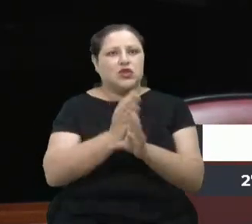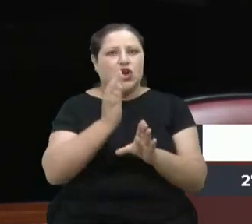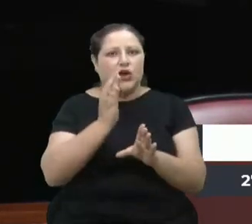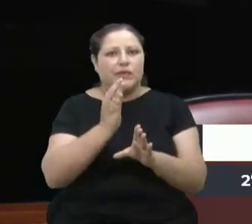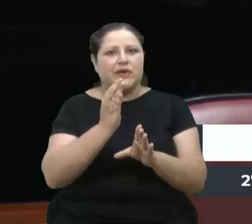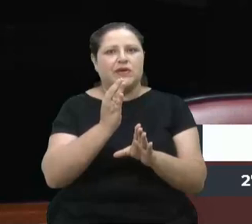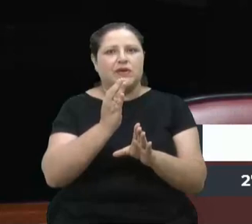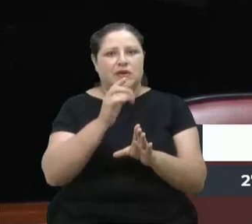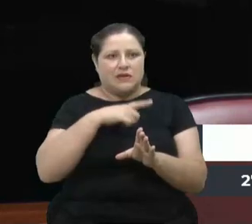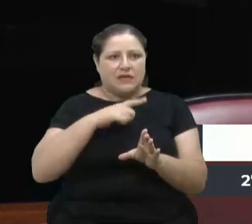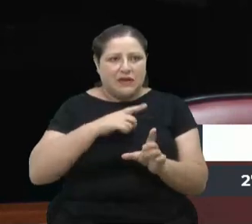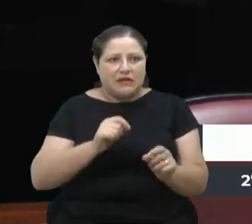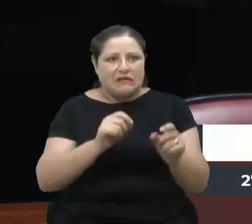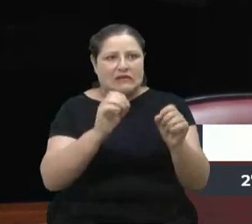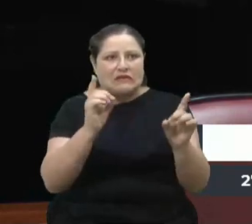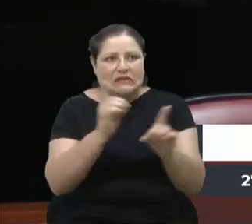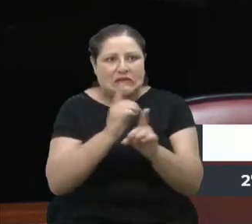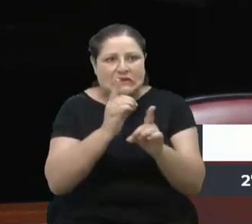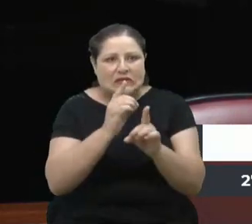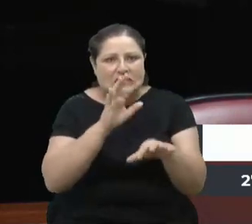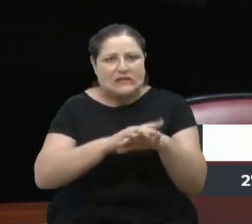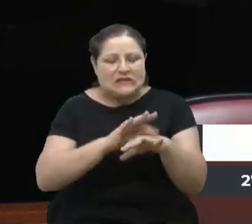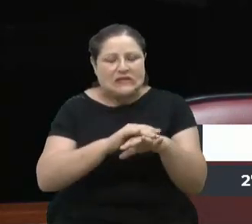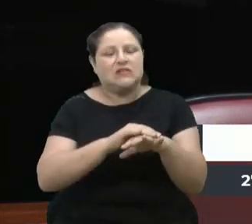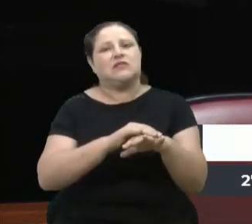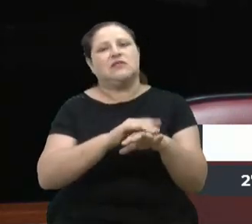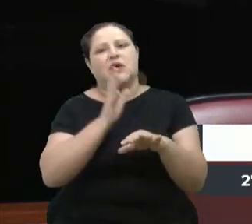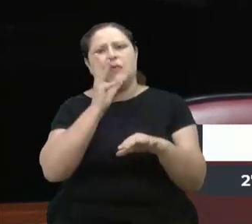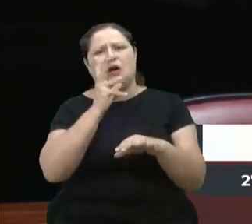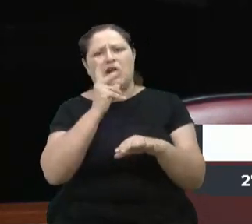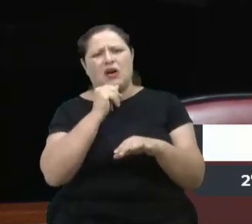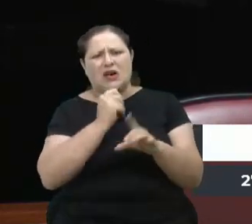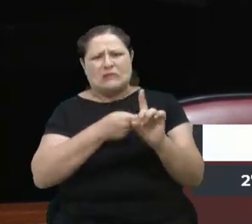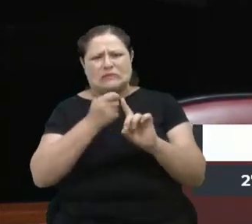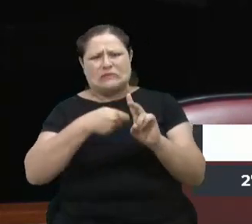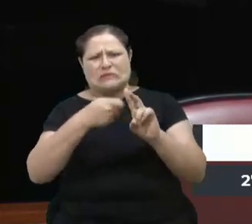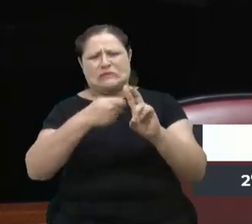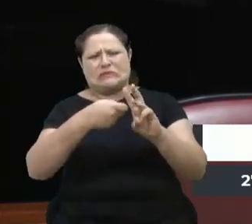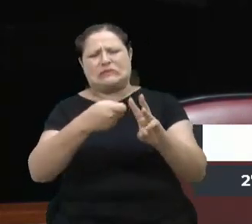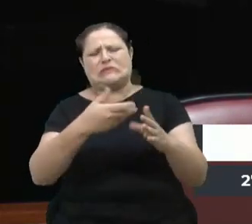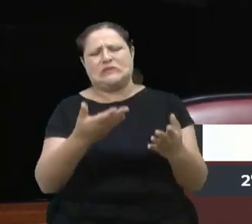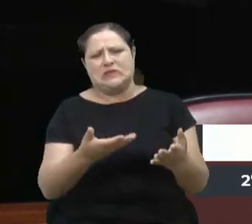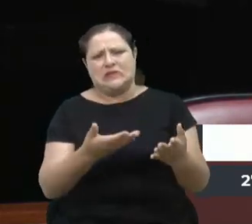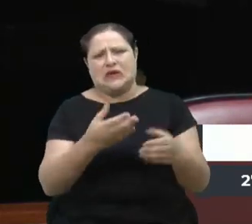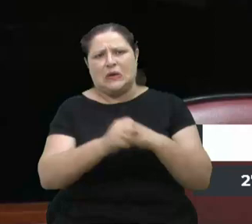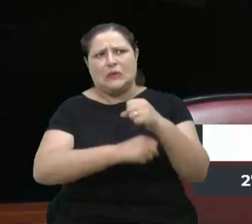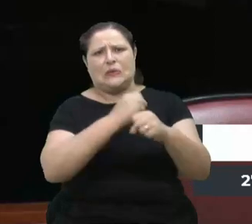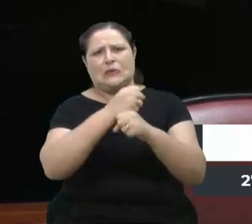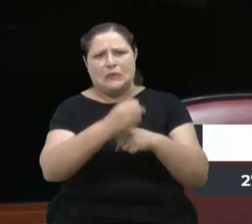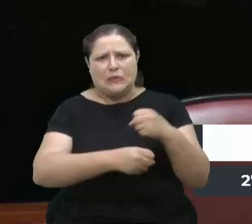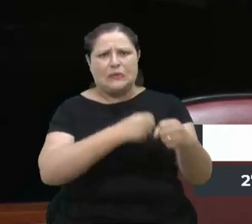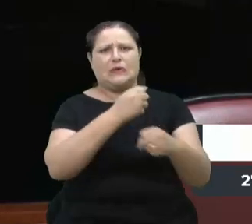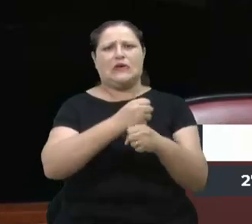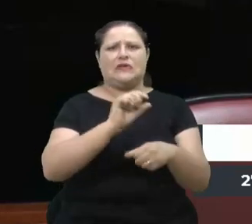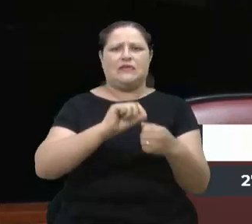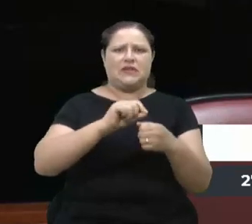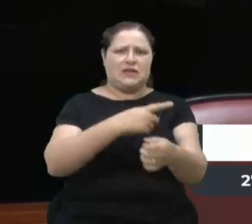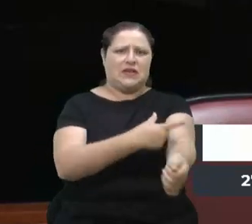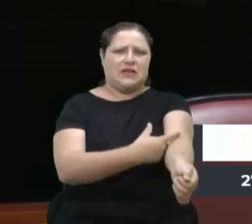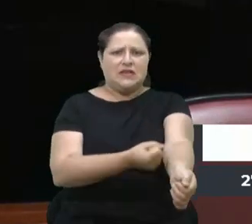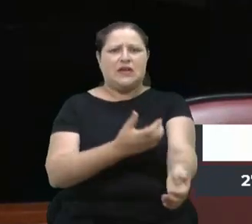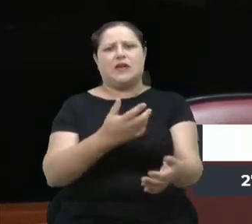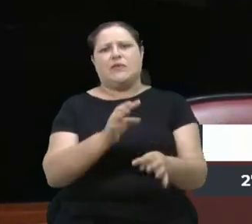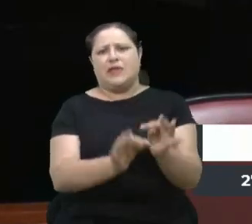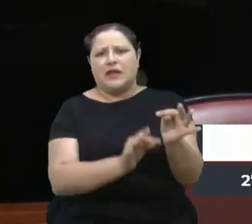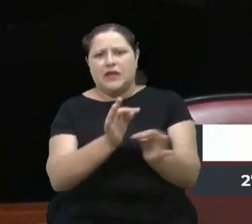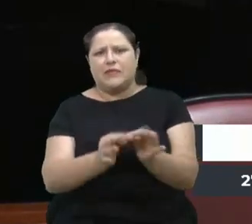meses, quiçá mais de ano para fazer o exame ou o próprio tratamento, a cirurgia. Então,